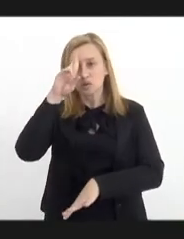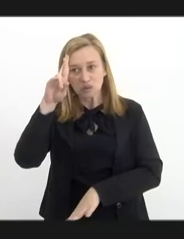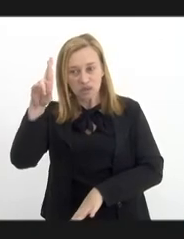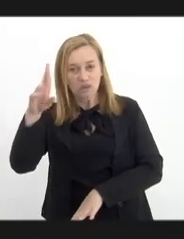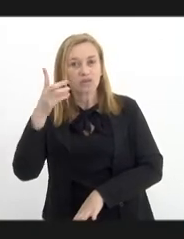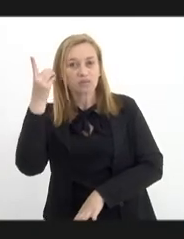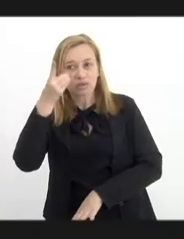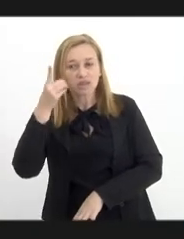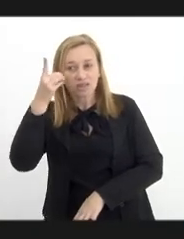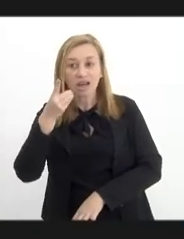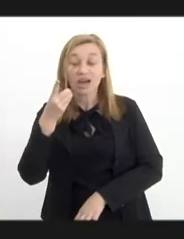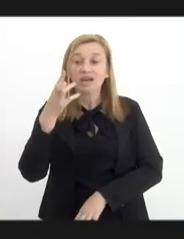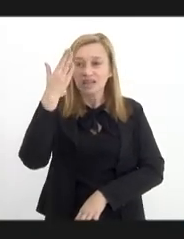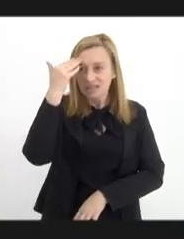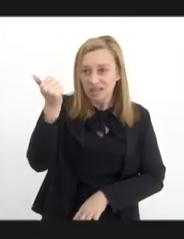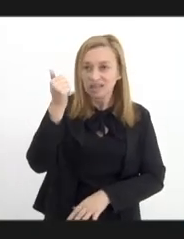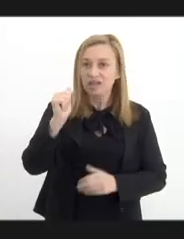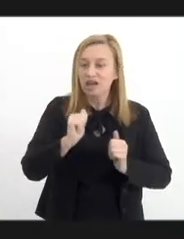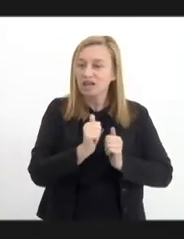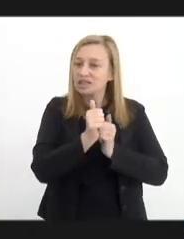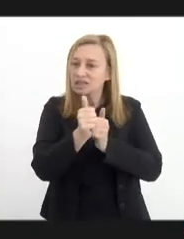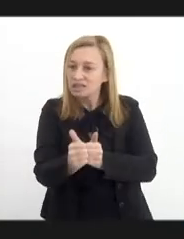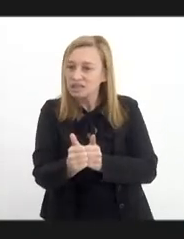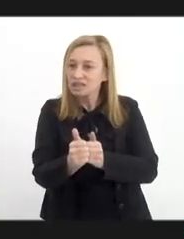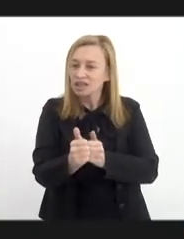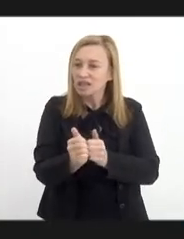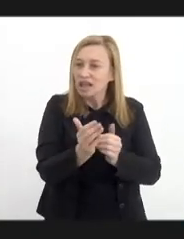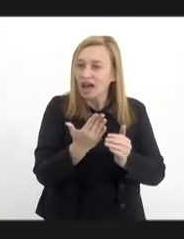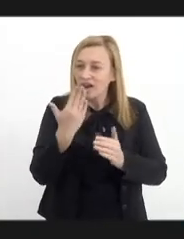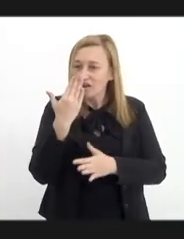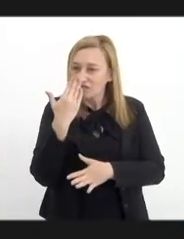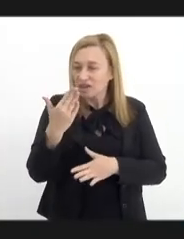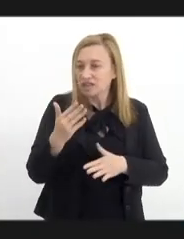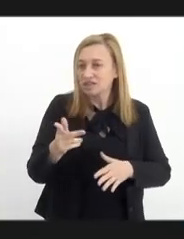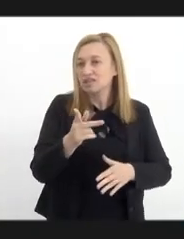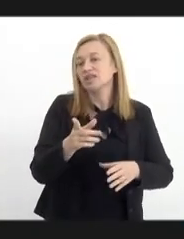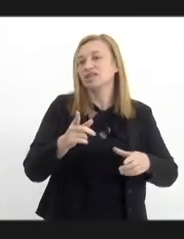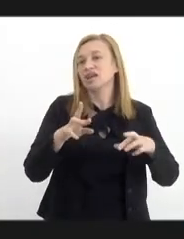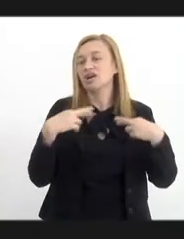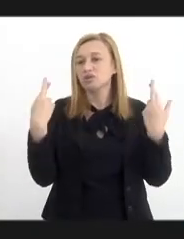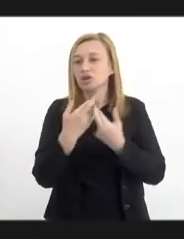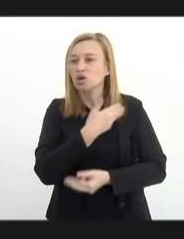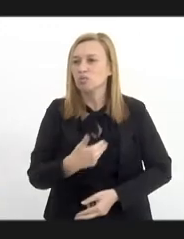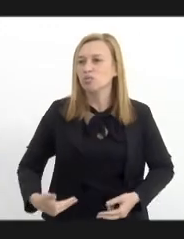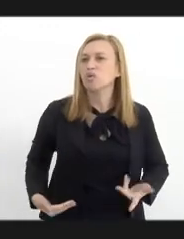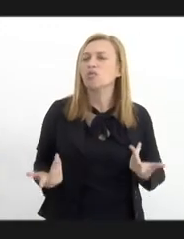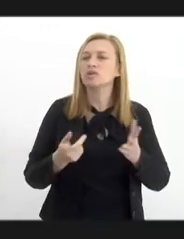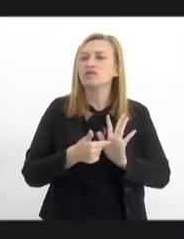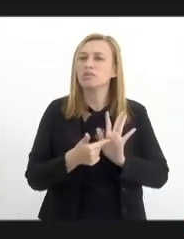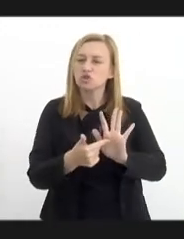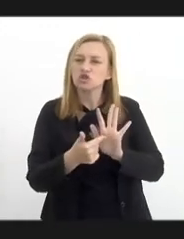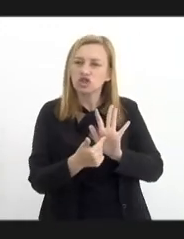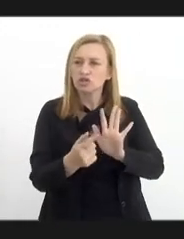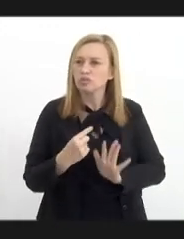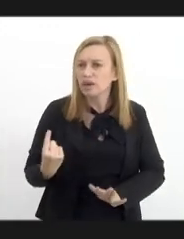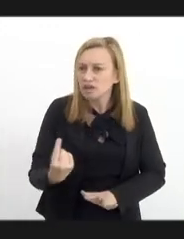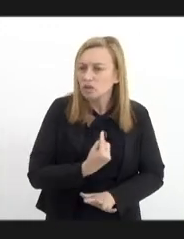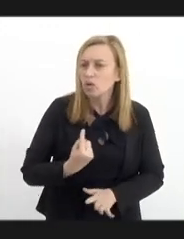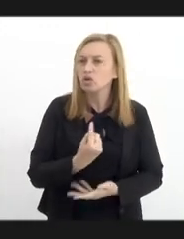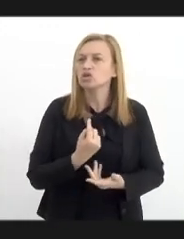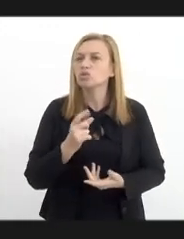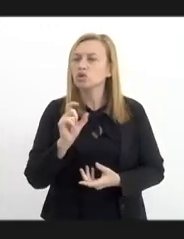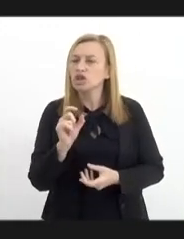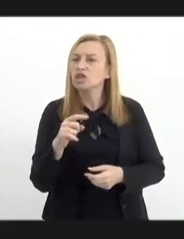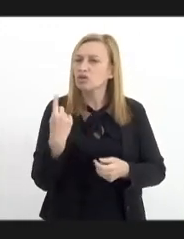sempre estar puxando essa audiência pública que é, que dá a voz, né? E que vai apontando para nós aquilo